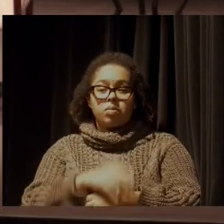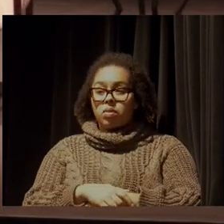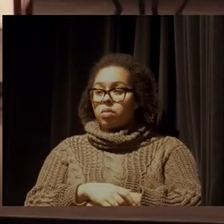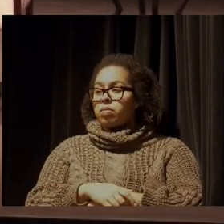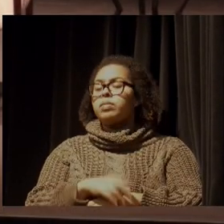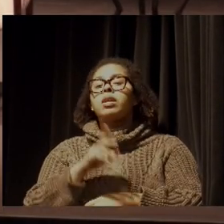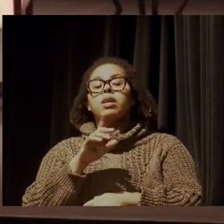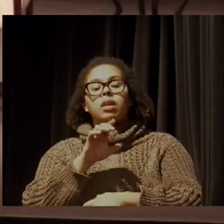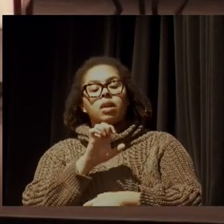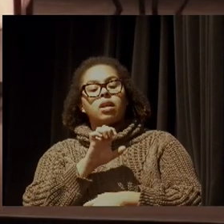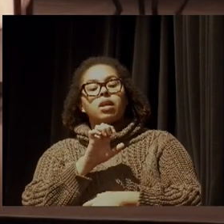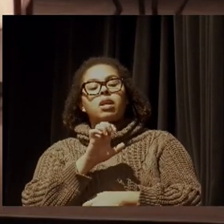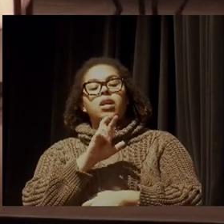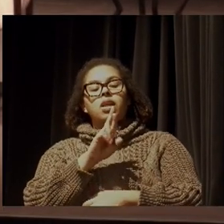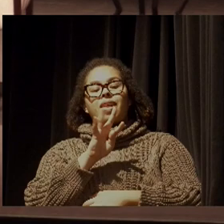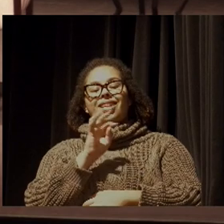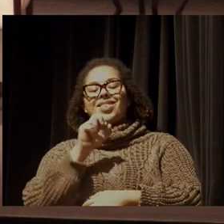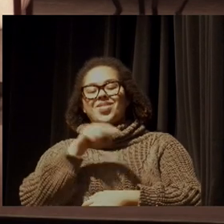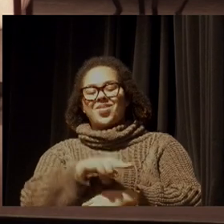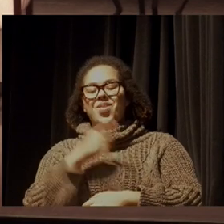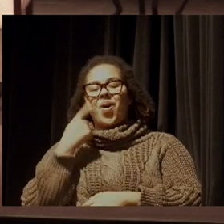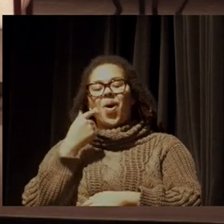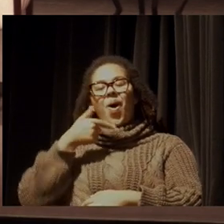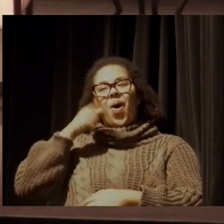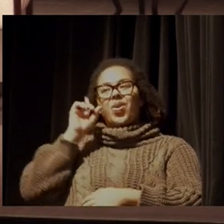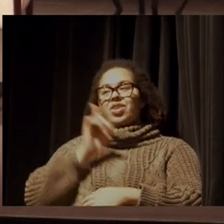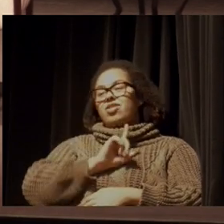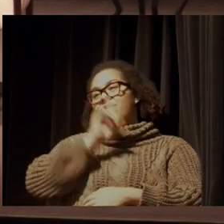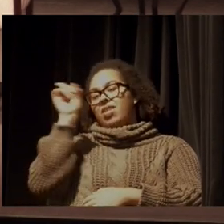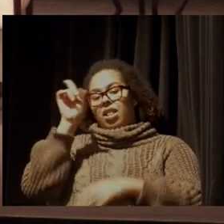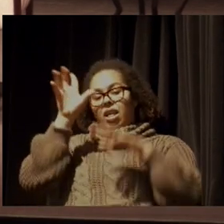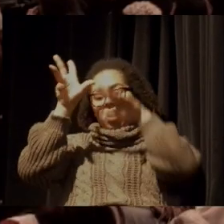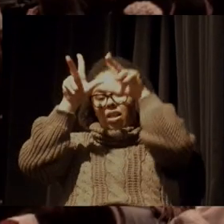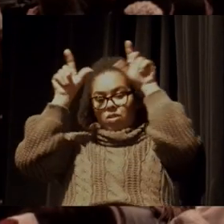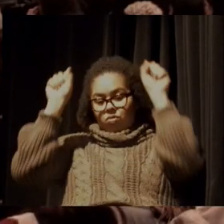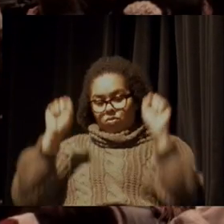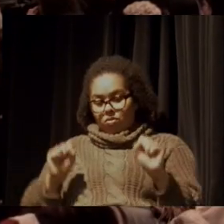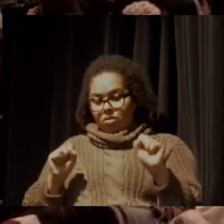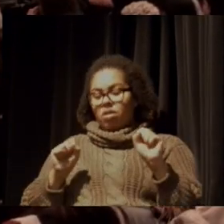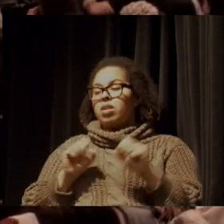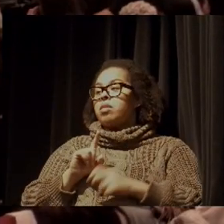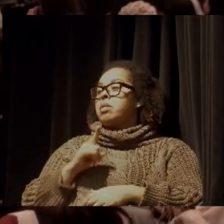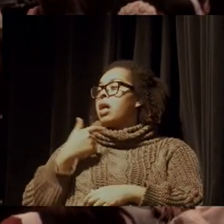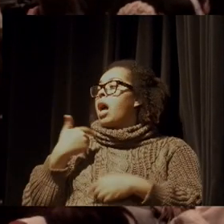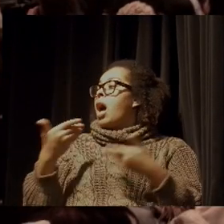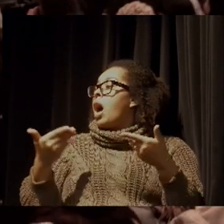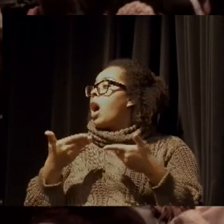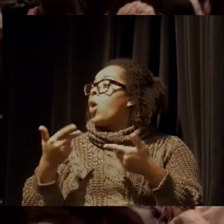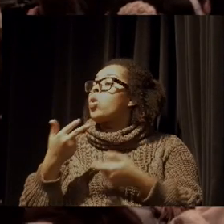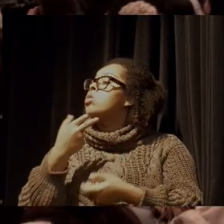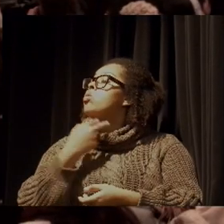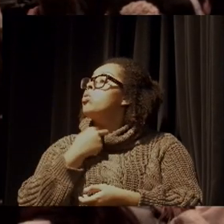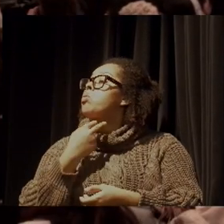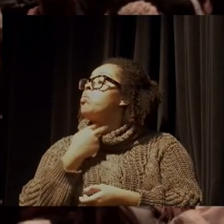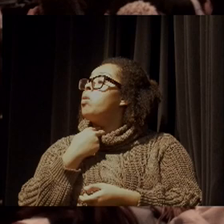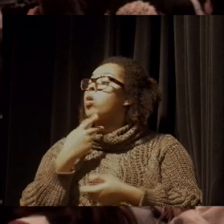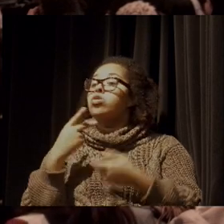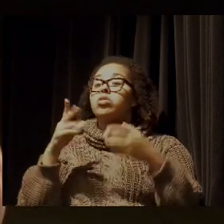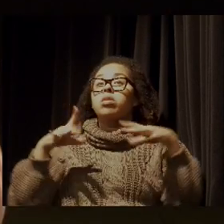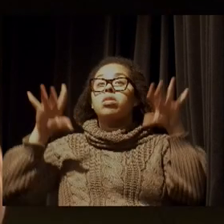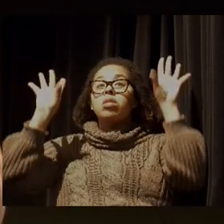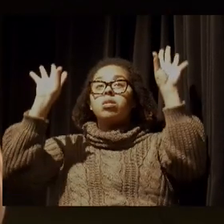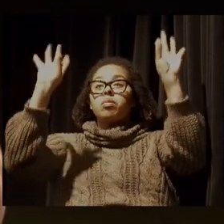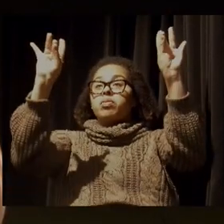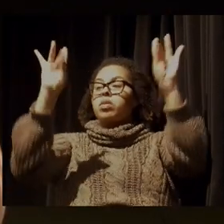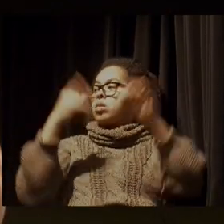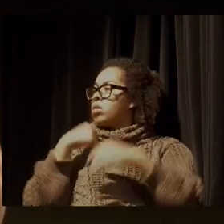Erton, ontem nós estivemos no Supremo e daí eu nem sabia que agora não pode mais pôr cartaz no Supremo.